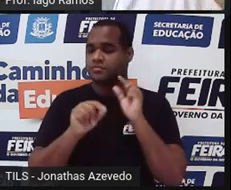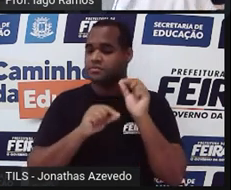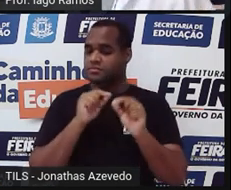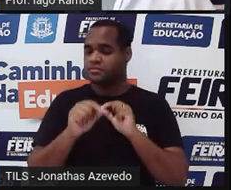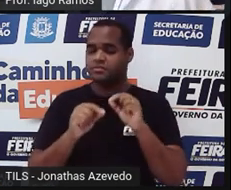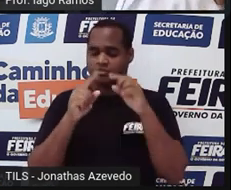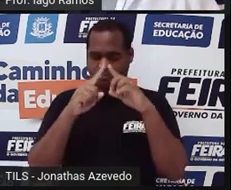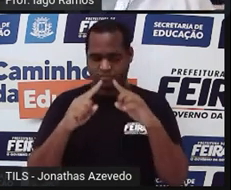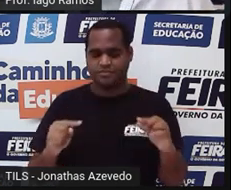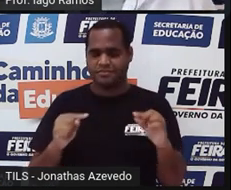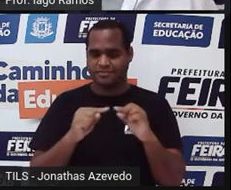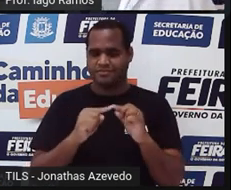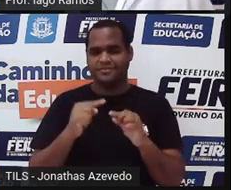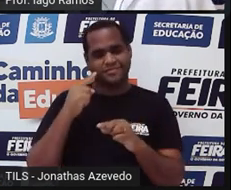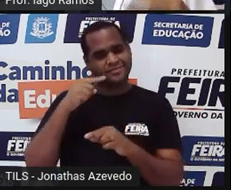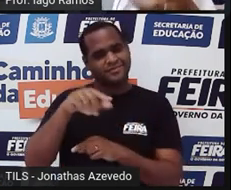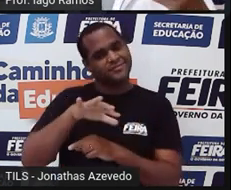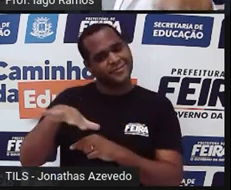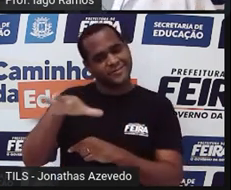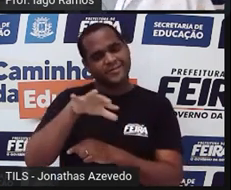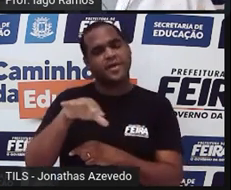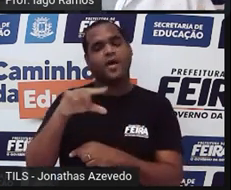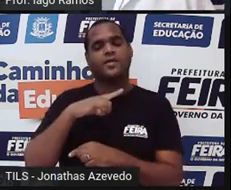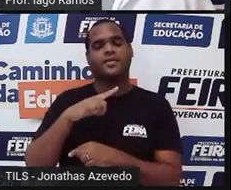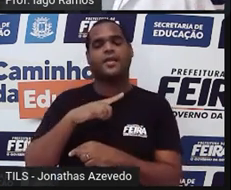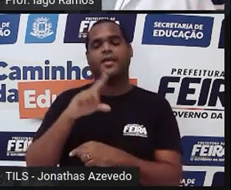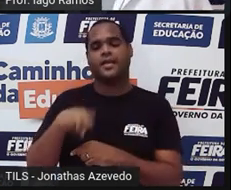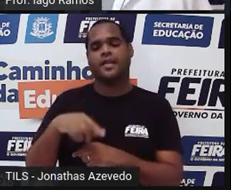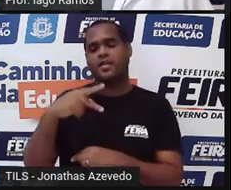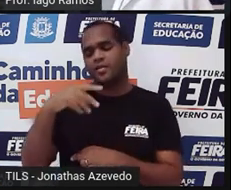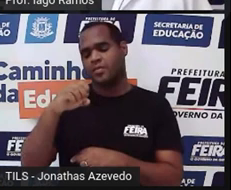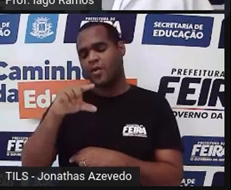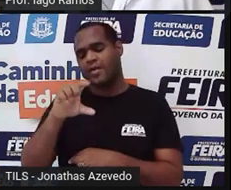figura geométrica plana, como todo polígono,